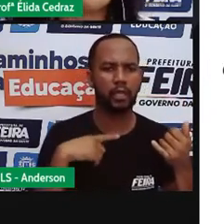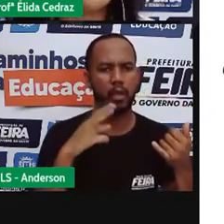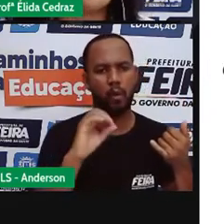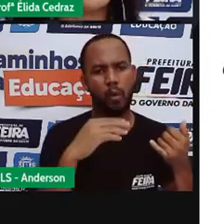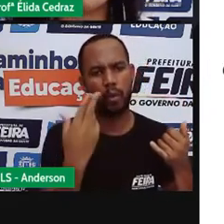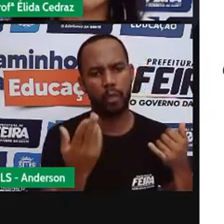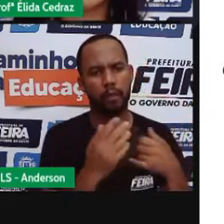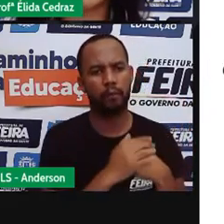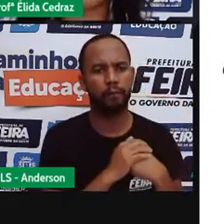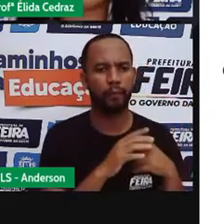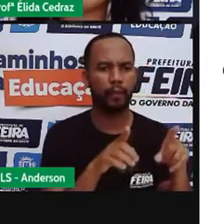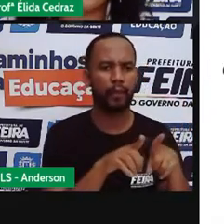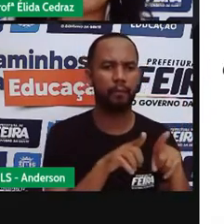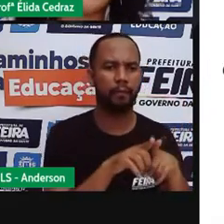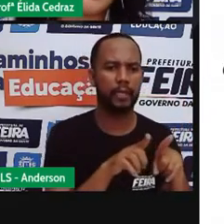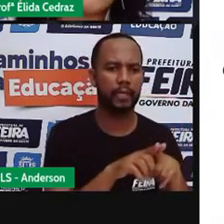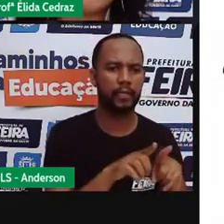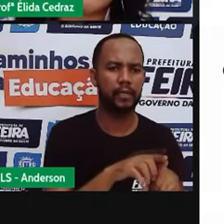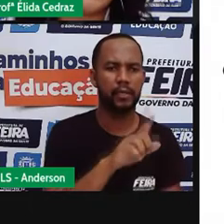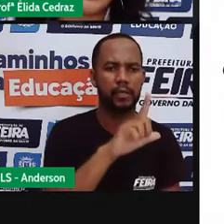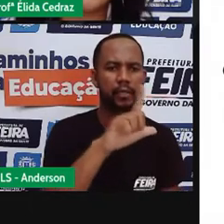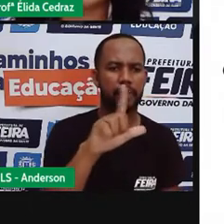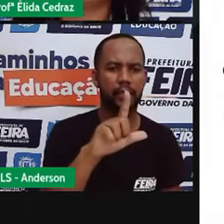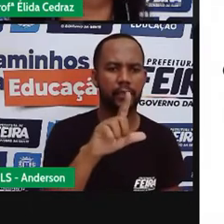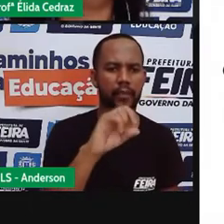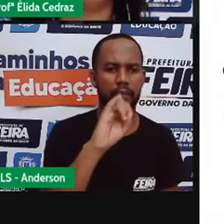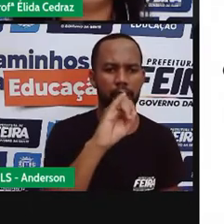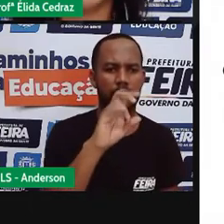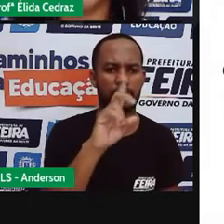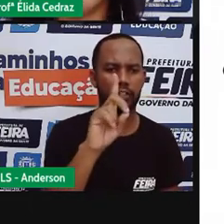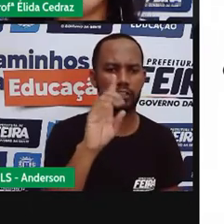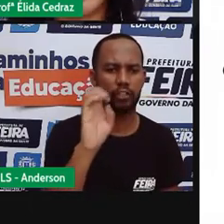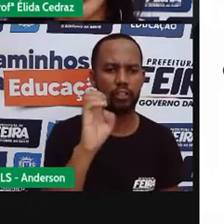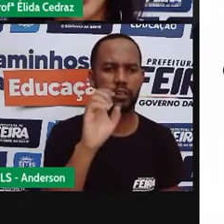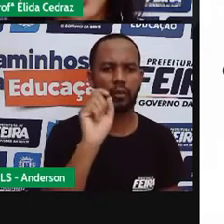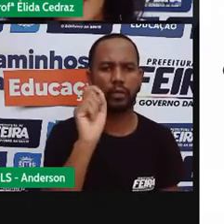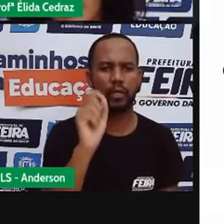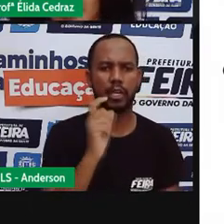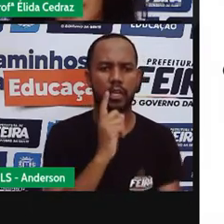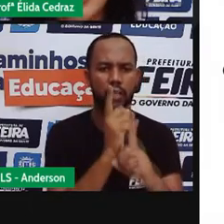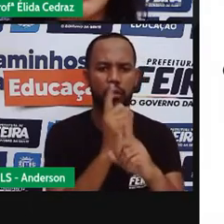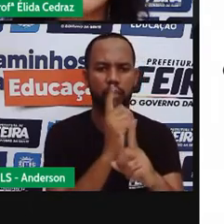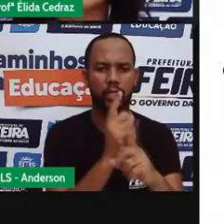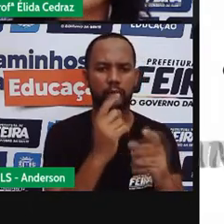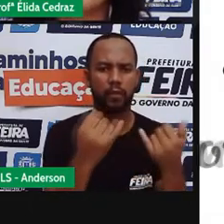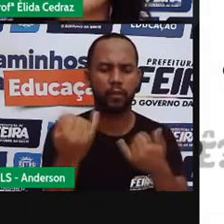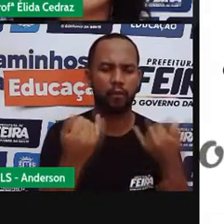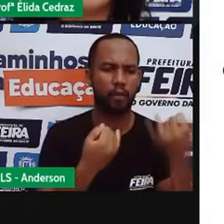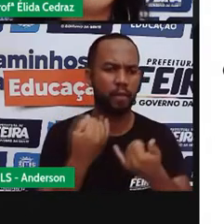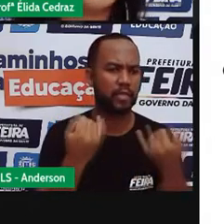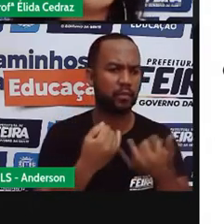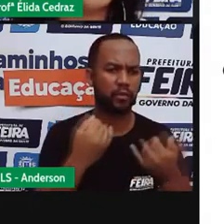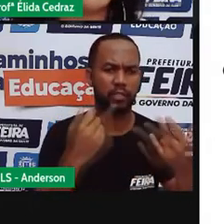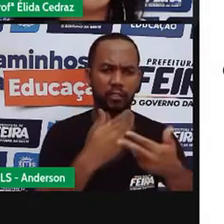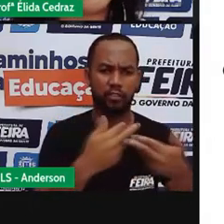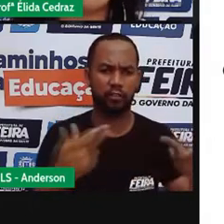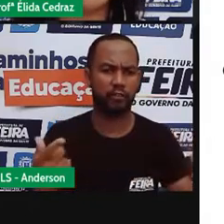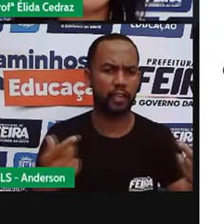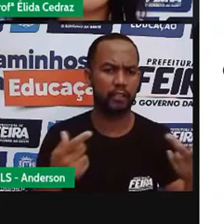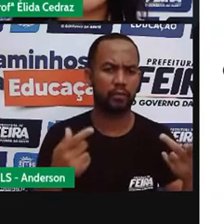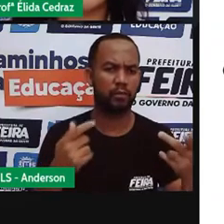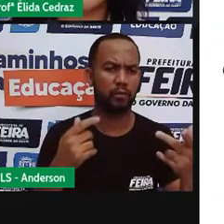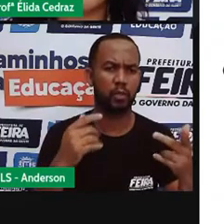A LIDE, que é o primeiro parágrafo, é onde nós encontramos as informações gerais que respondem todas as nossas